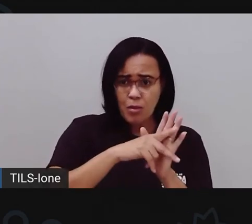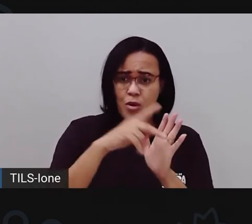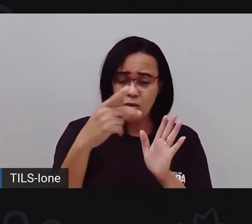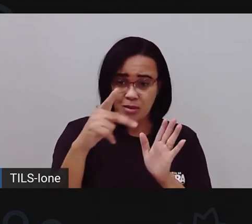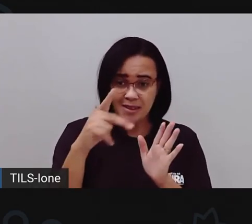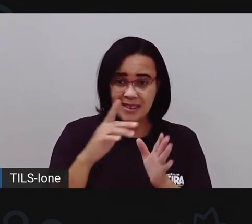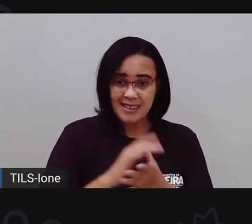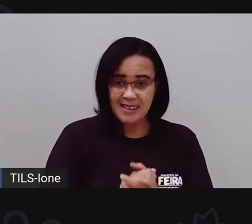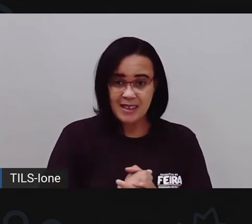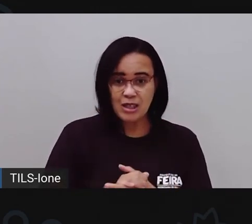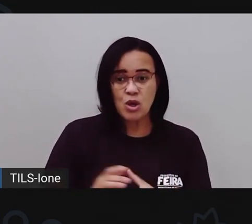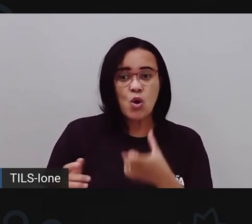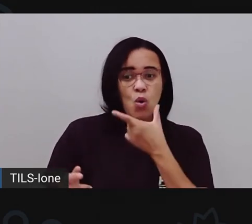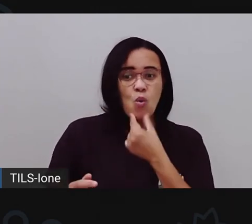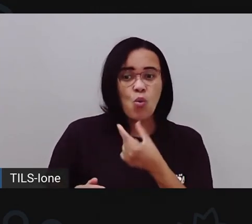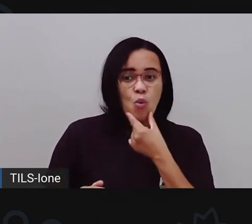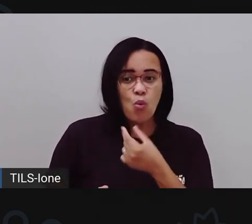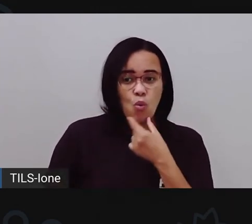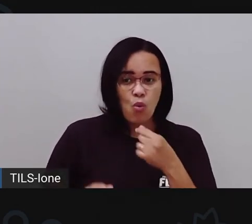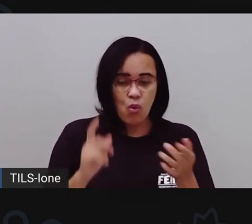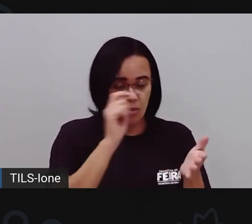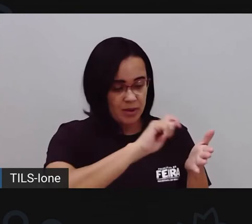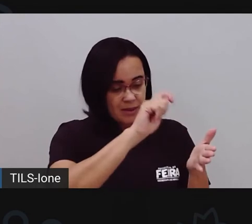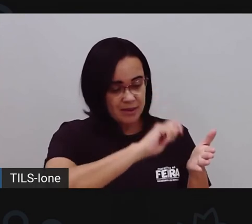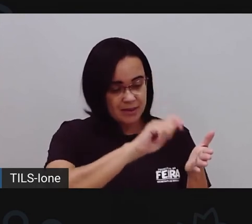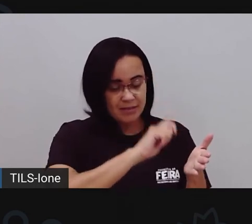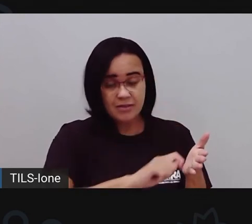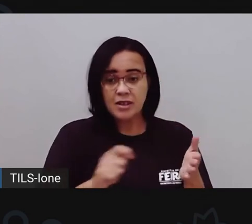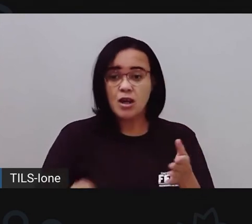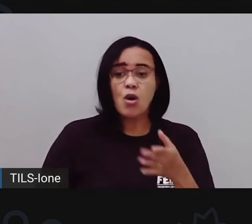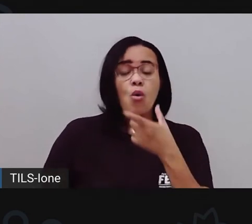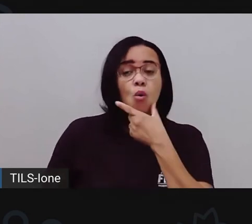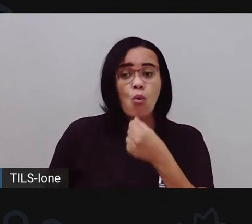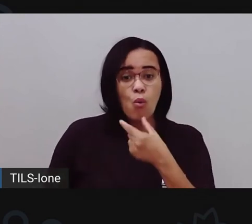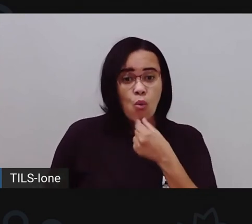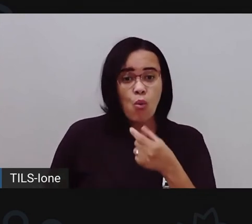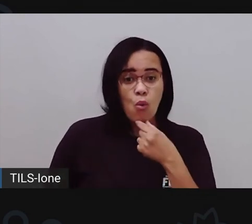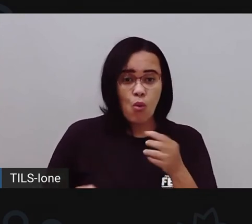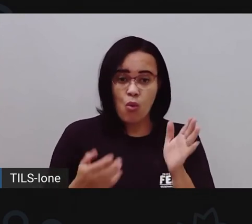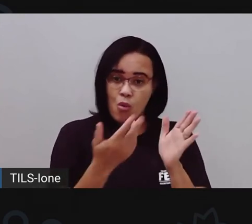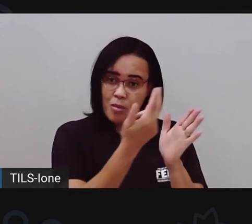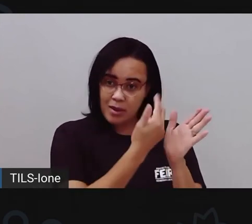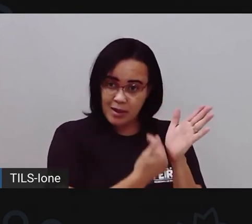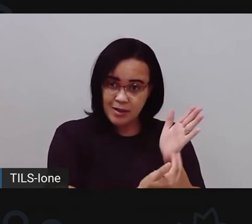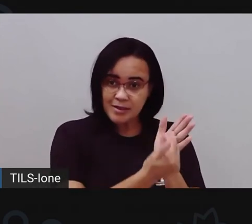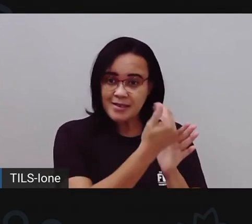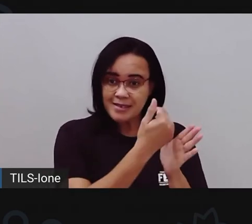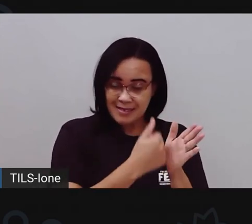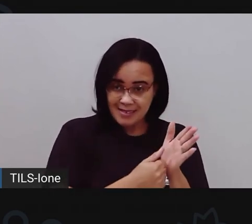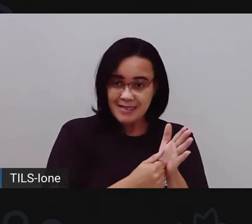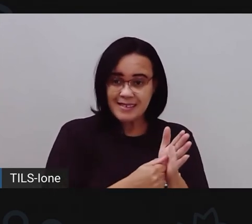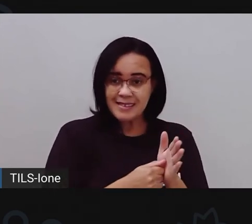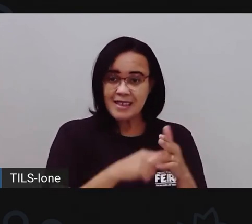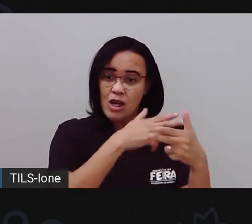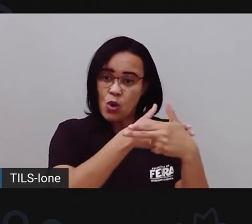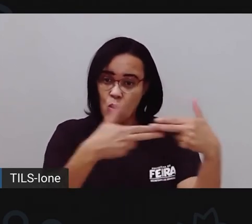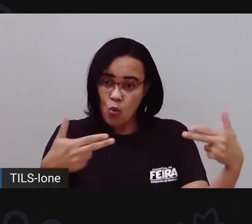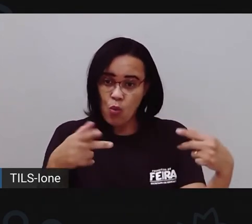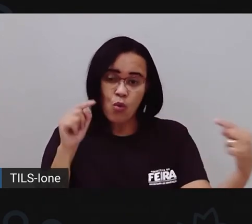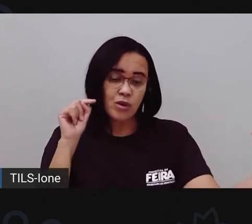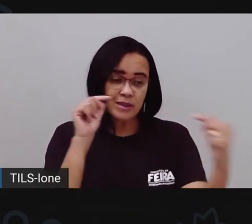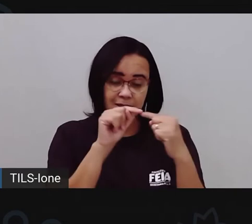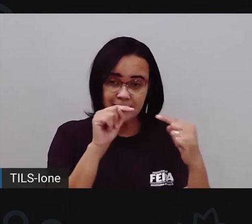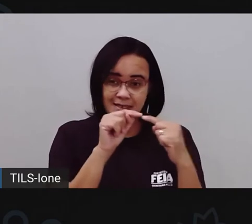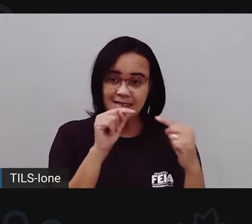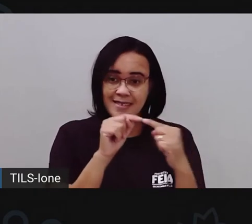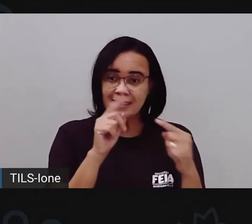autor e o ilustrador, eles usaram, ó... Objetos, né, esculturas, para representar os personagens que